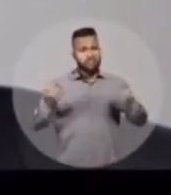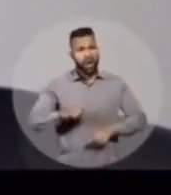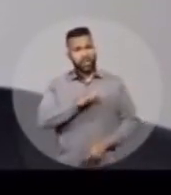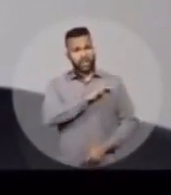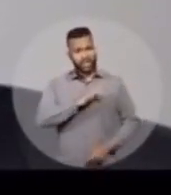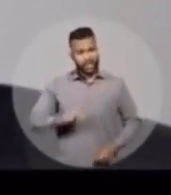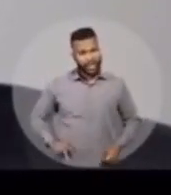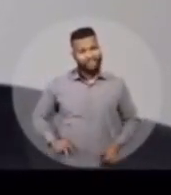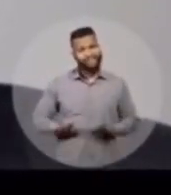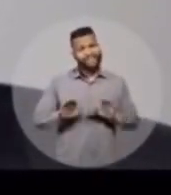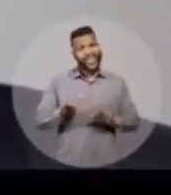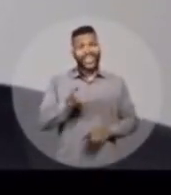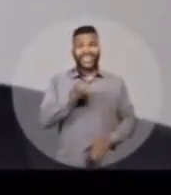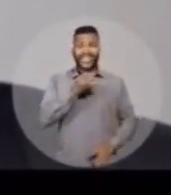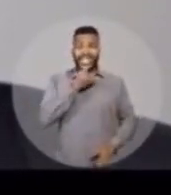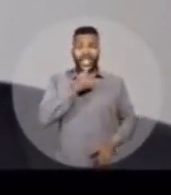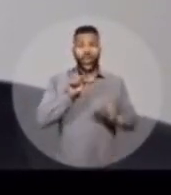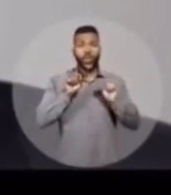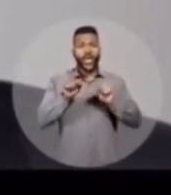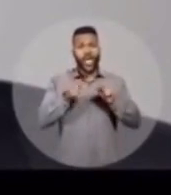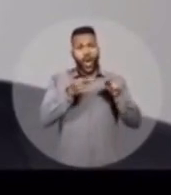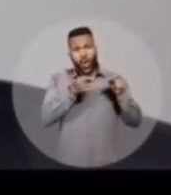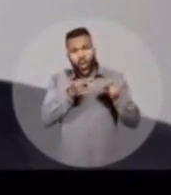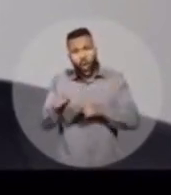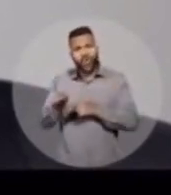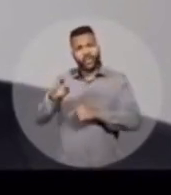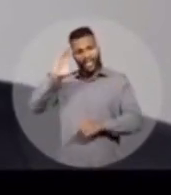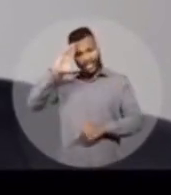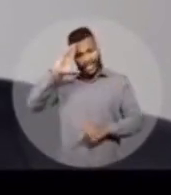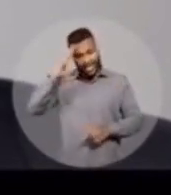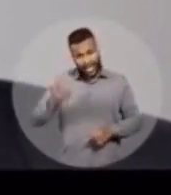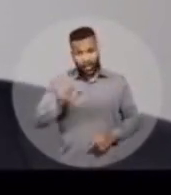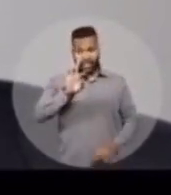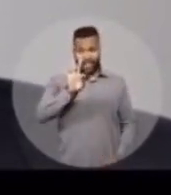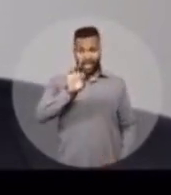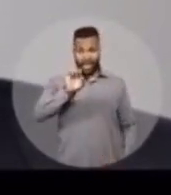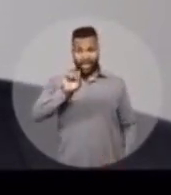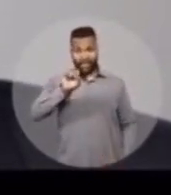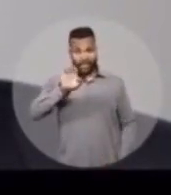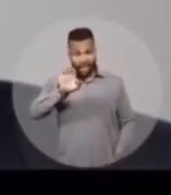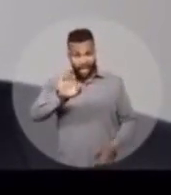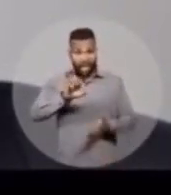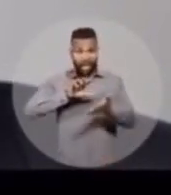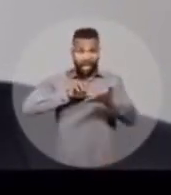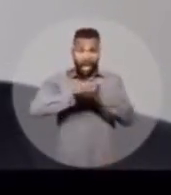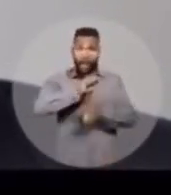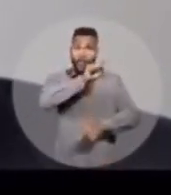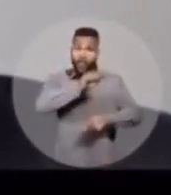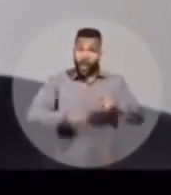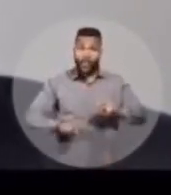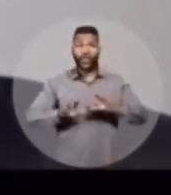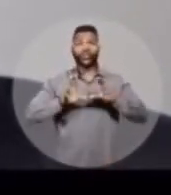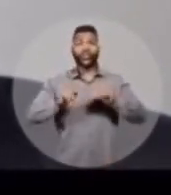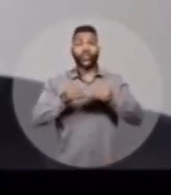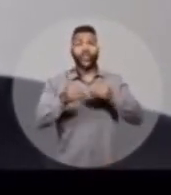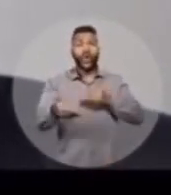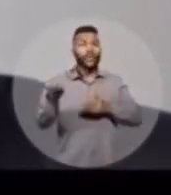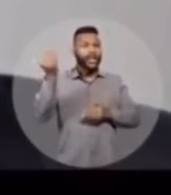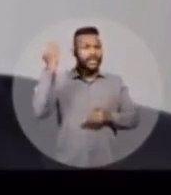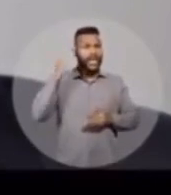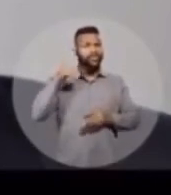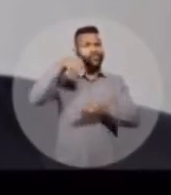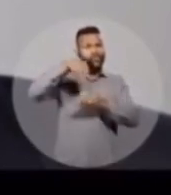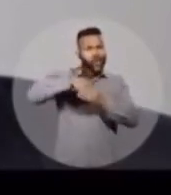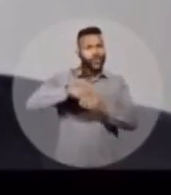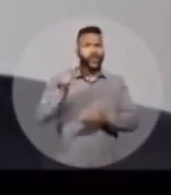presidente. Infelizmente, na contramão dessa decisão, o TSE caçou o seu registro. Tudo começou quando